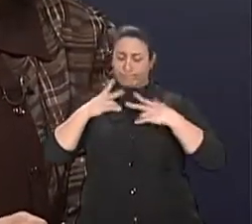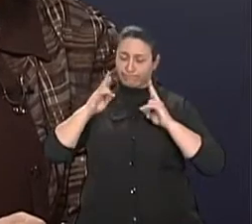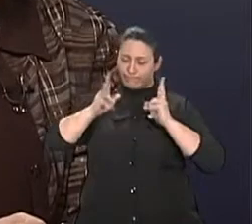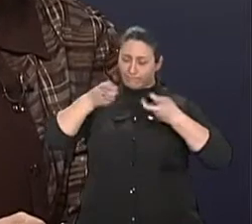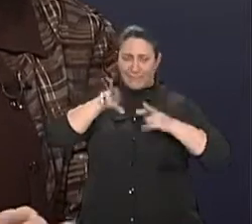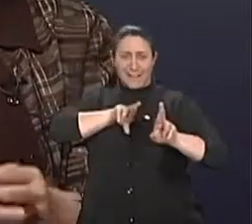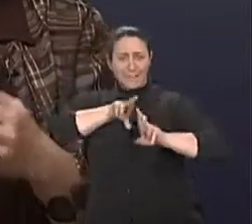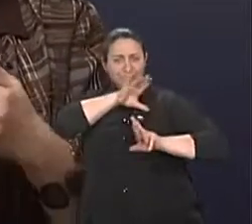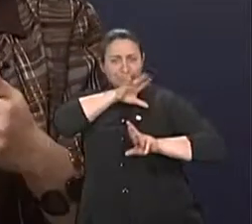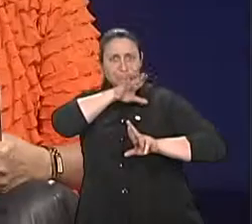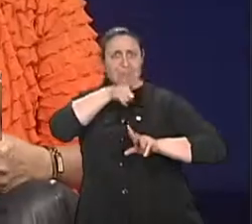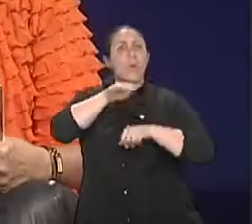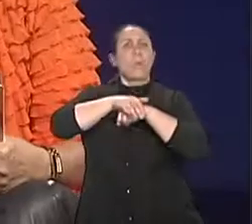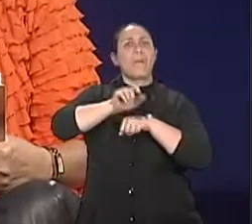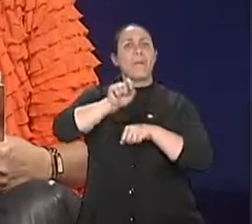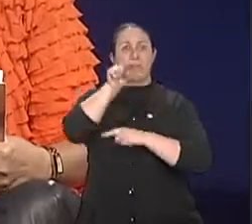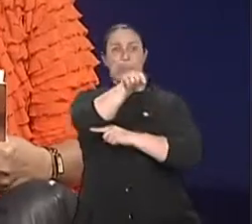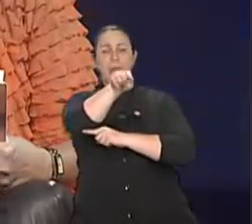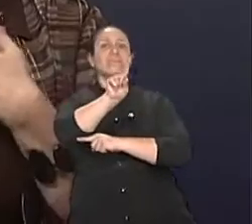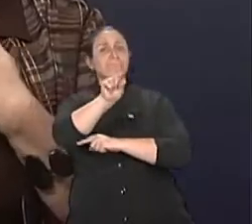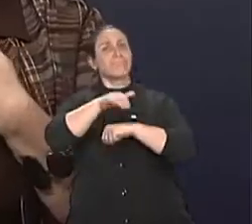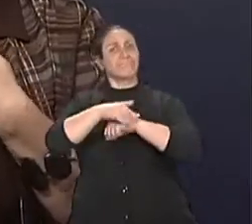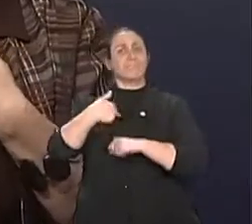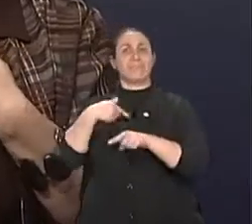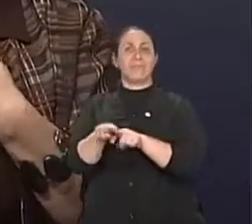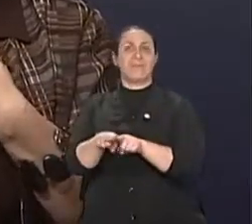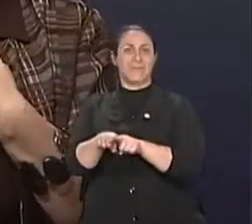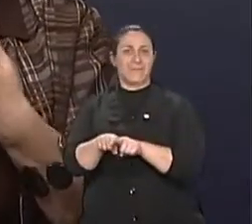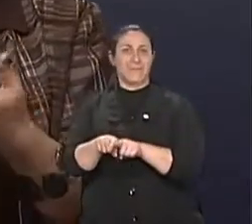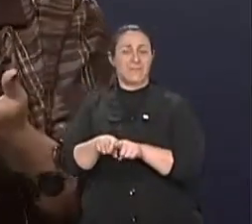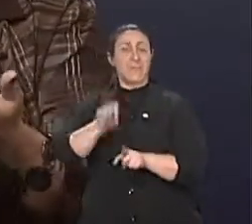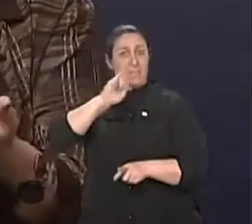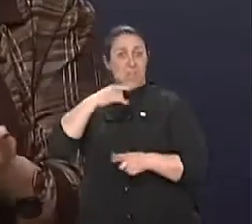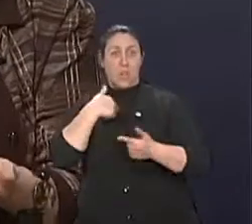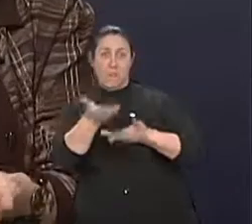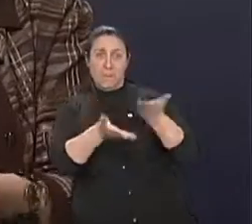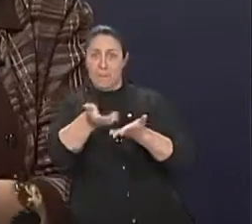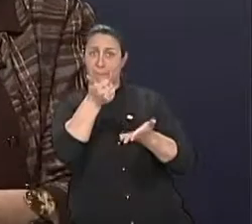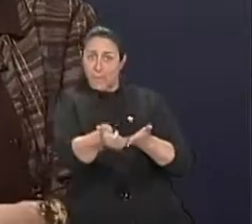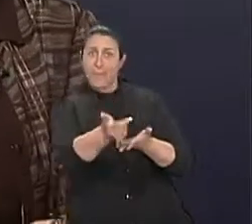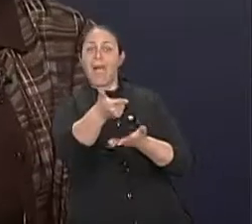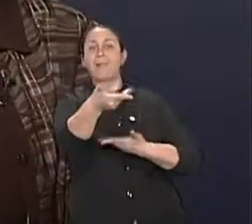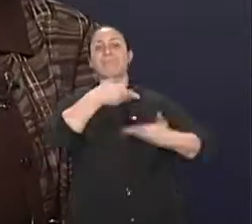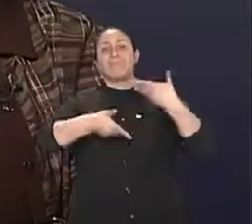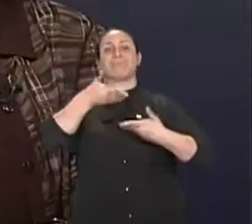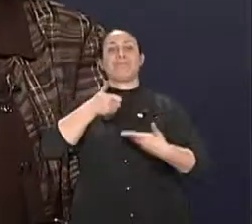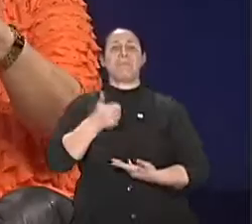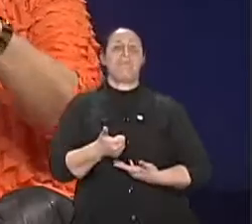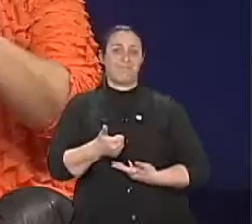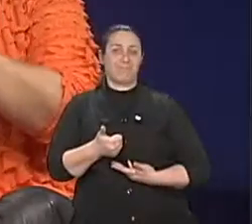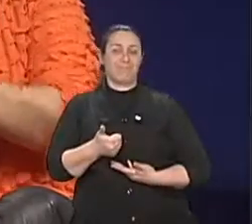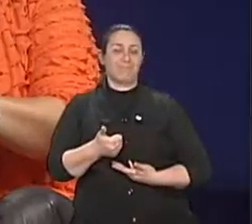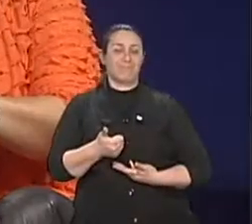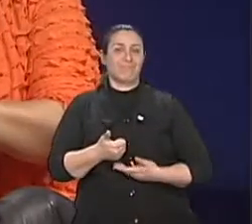Claro. Como tu te acarinha, tu tem que acarinhar a relação. Se tu te trata bem, tu vai investir bem na relação. Então,